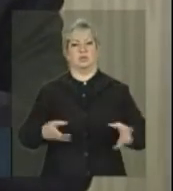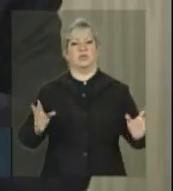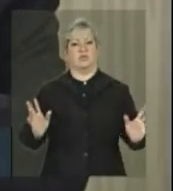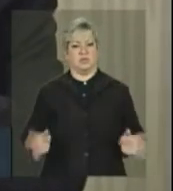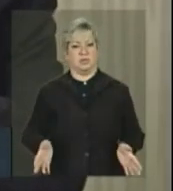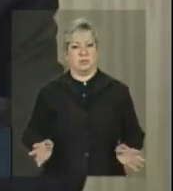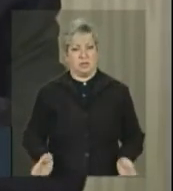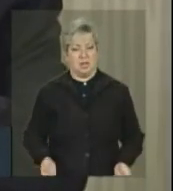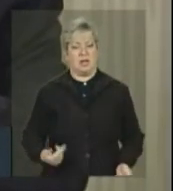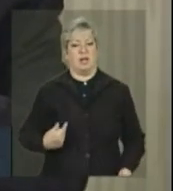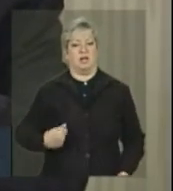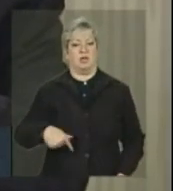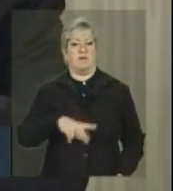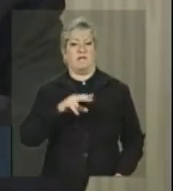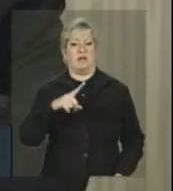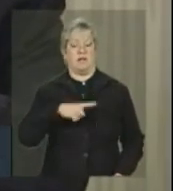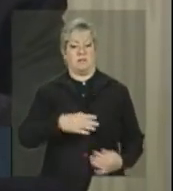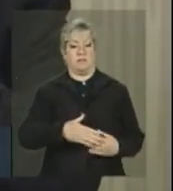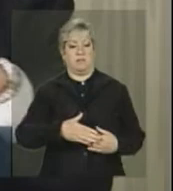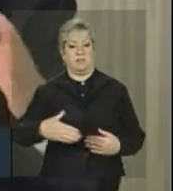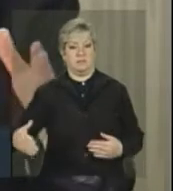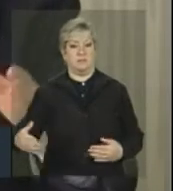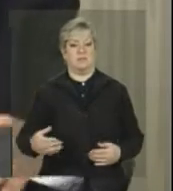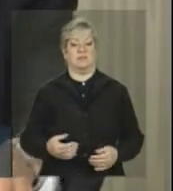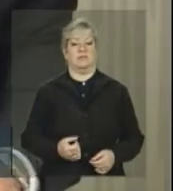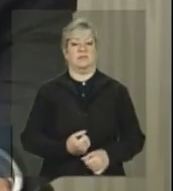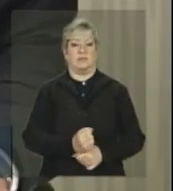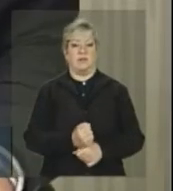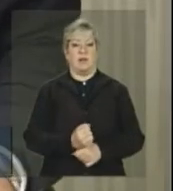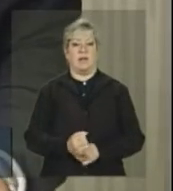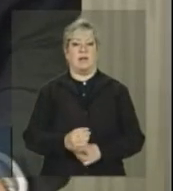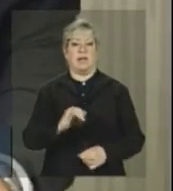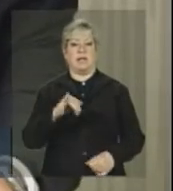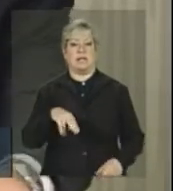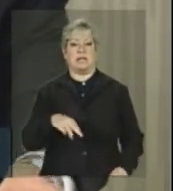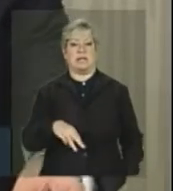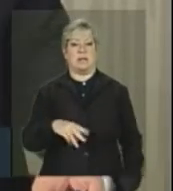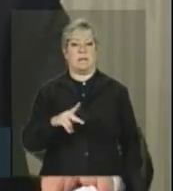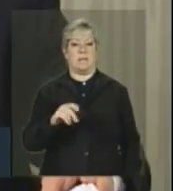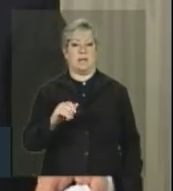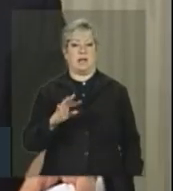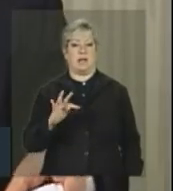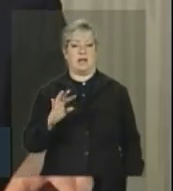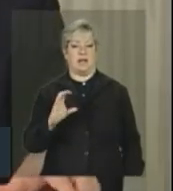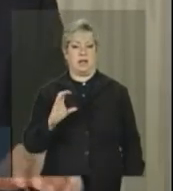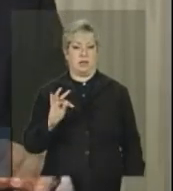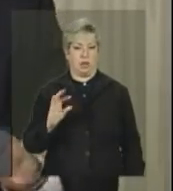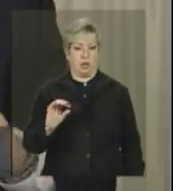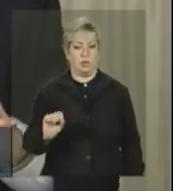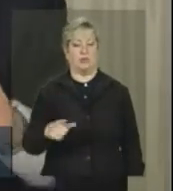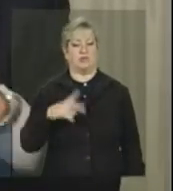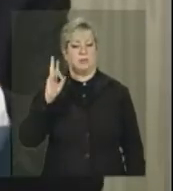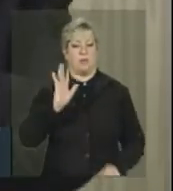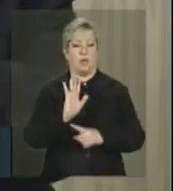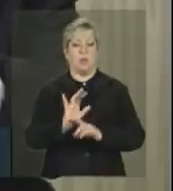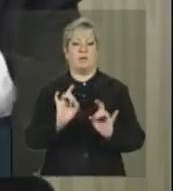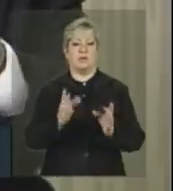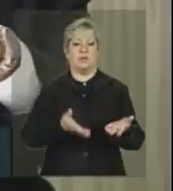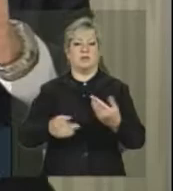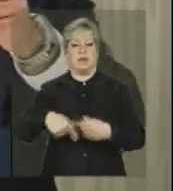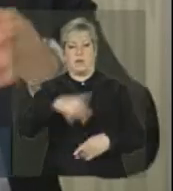impactos que eu acho que nós vamos ter nos próximos anos, ainda mais em relação à ampliação do acesso e à qualidade dos serviços para essa população.